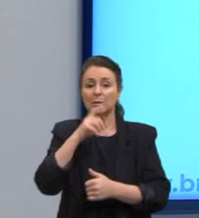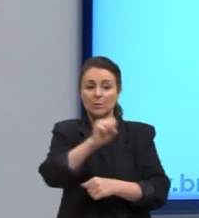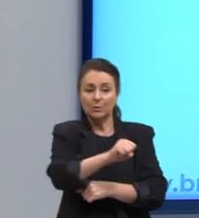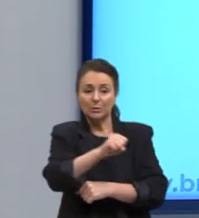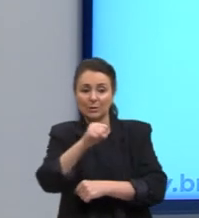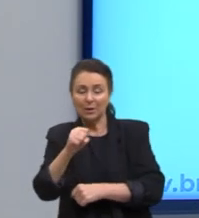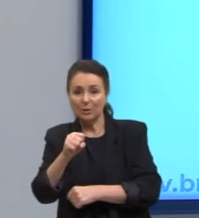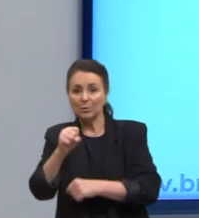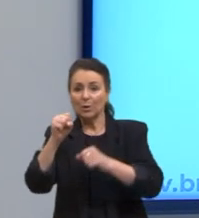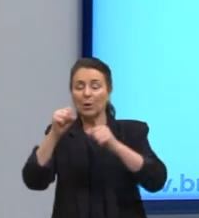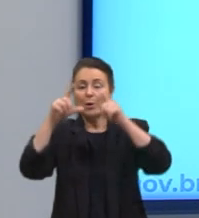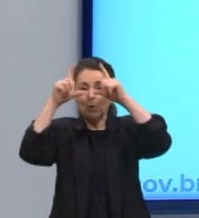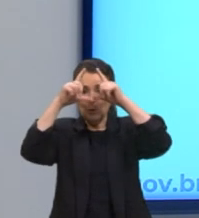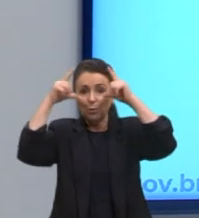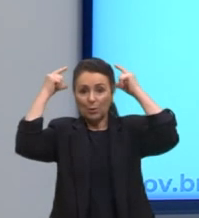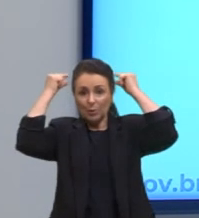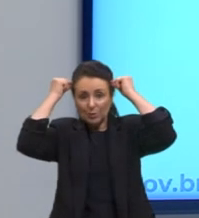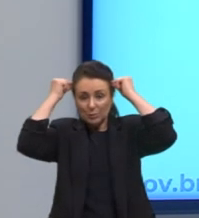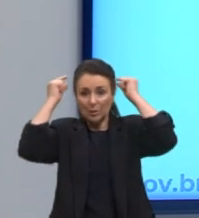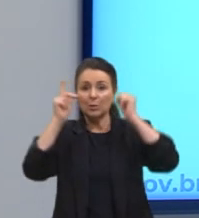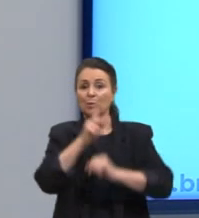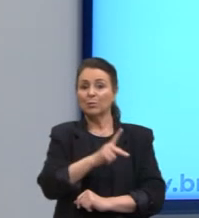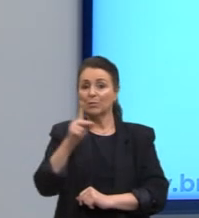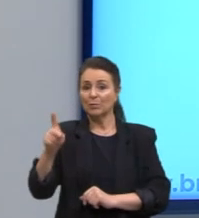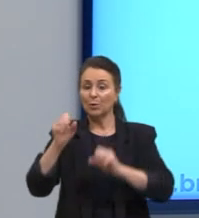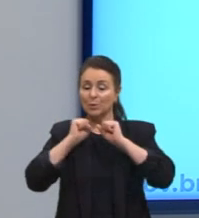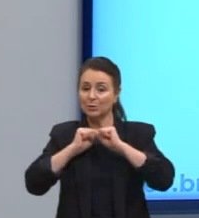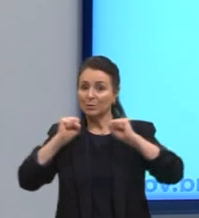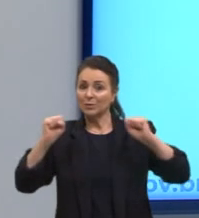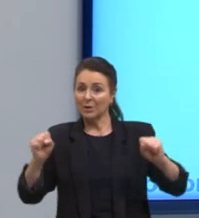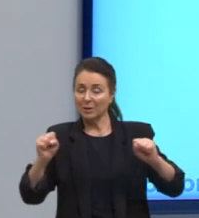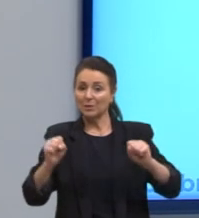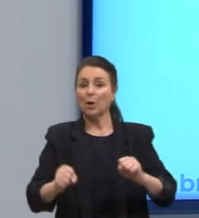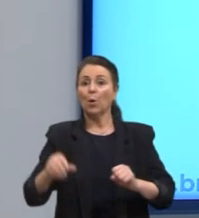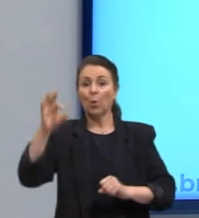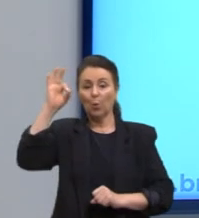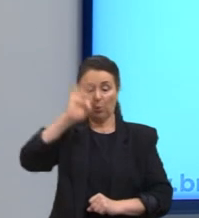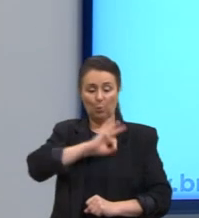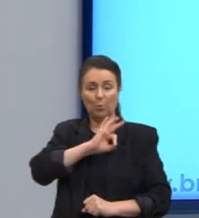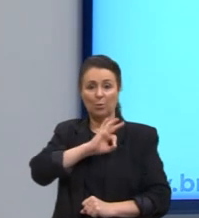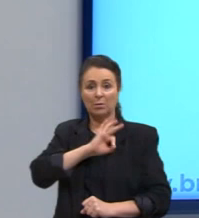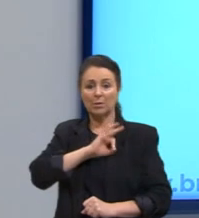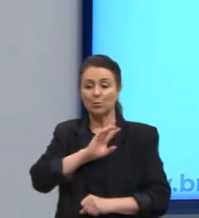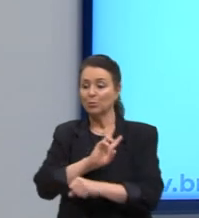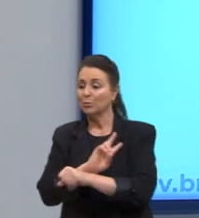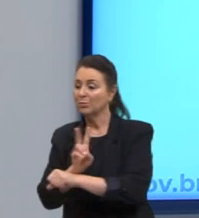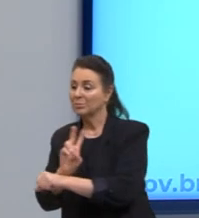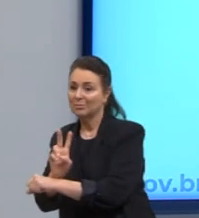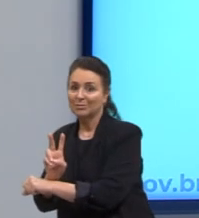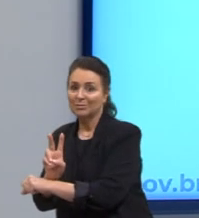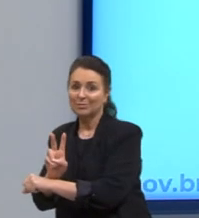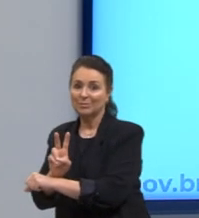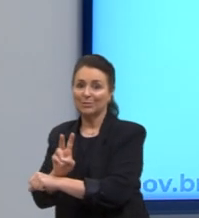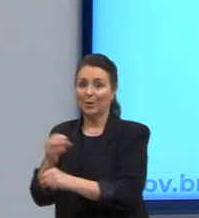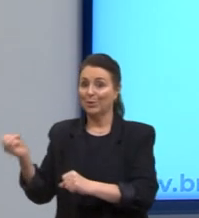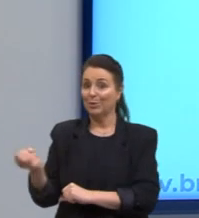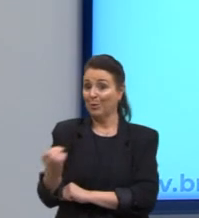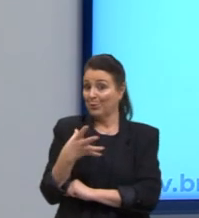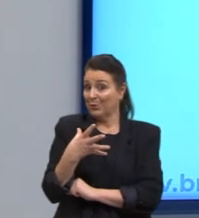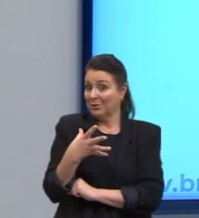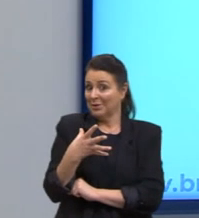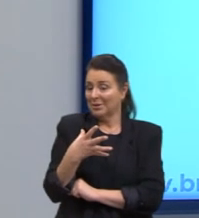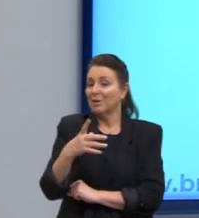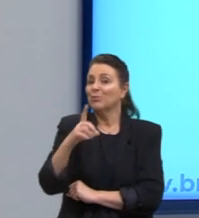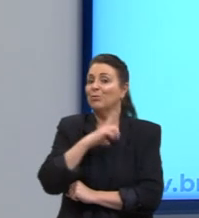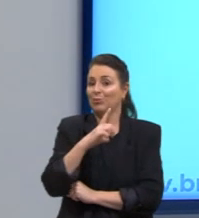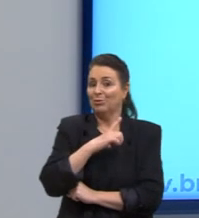enfermeiros, os professores, as secretárias, os guardas, os fiscais. Ou seja, turma, olha só. Na modernidade, nós